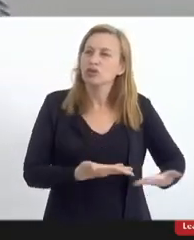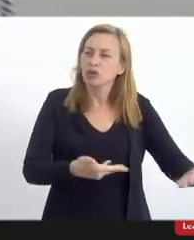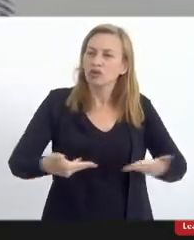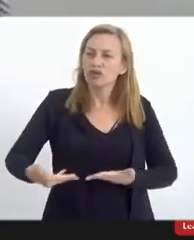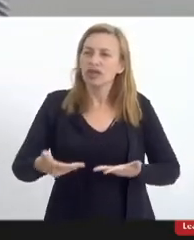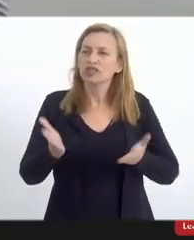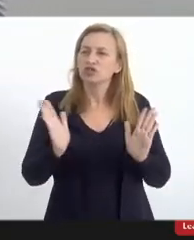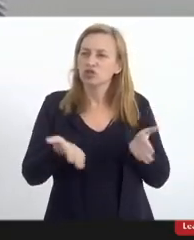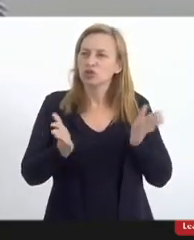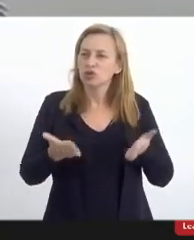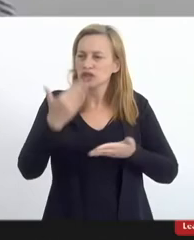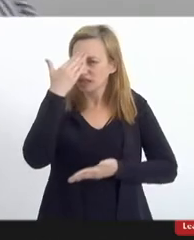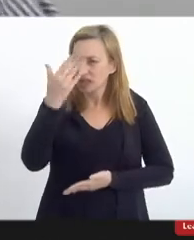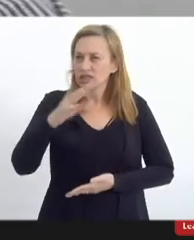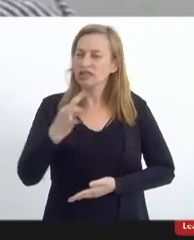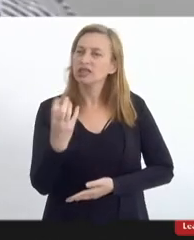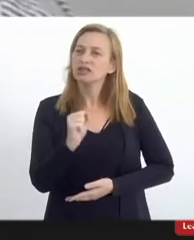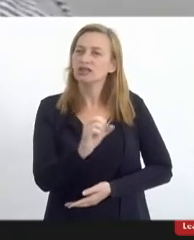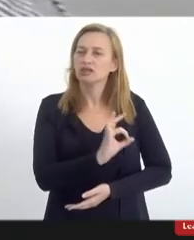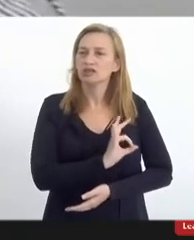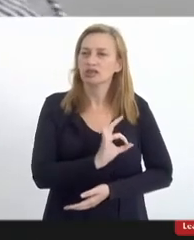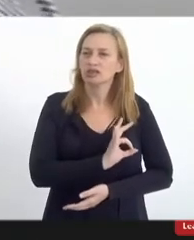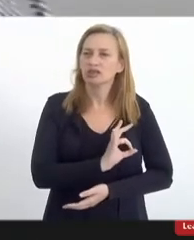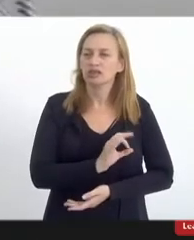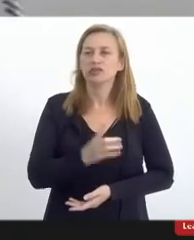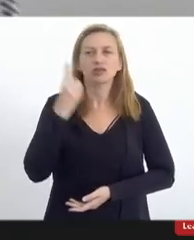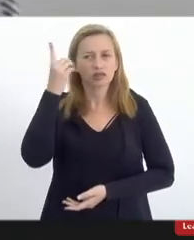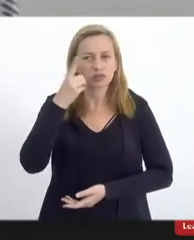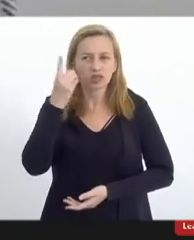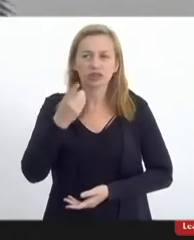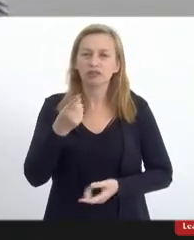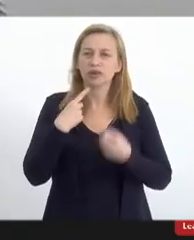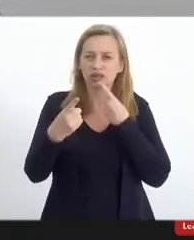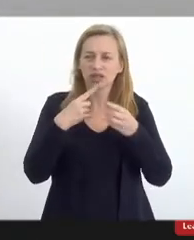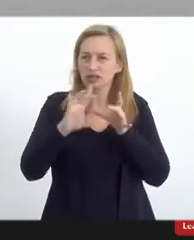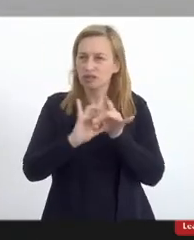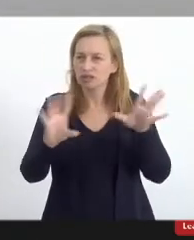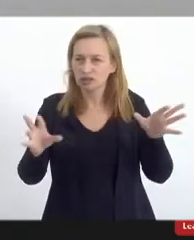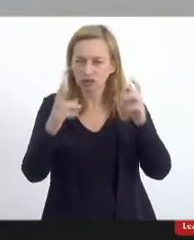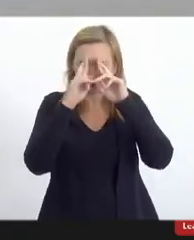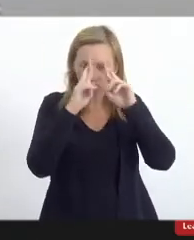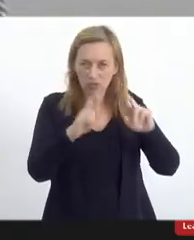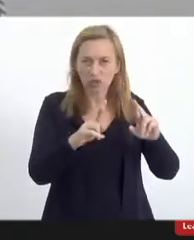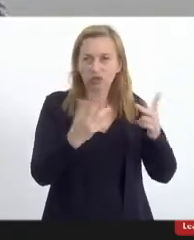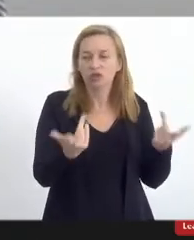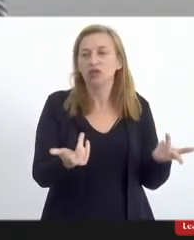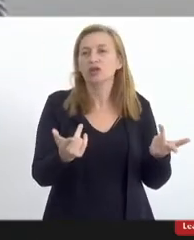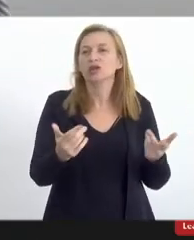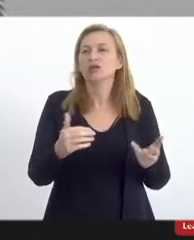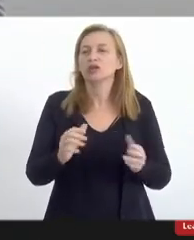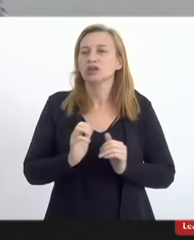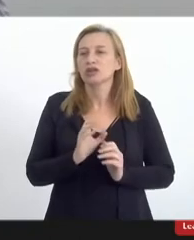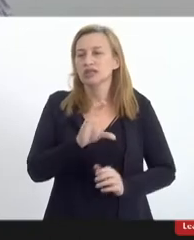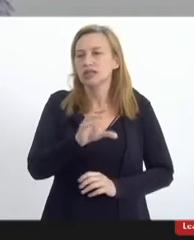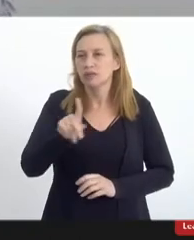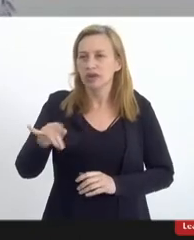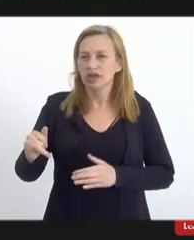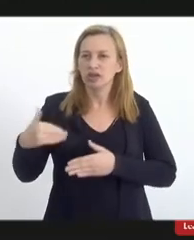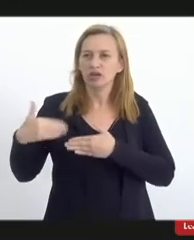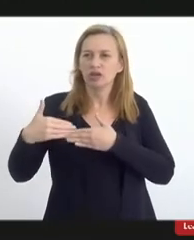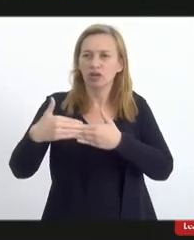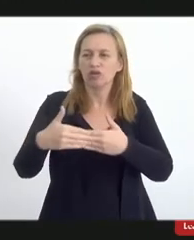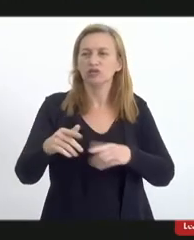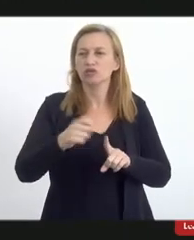hoje e agradecendo a deputada Marta Rocha pela forma dialógica democrática respeitosa com que conduziu essa CPI ao longo desses meses